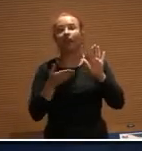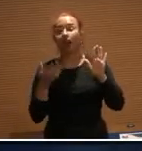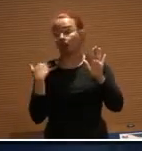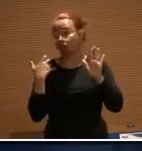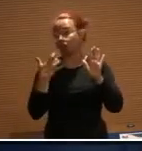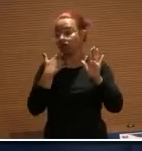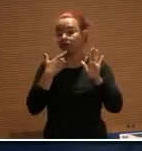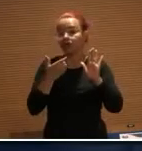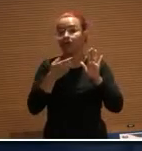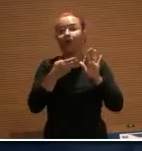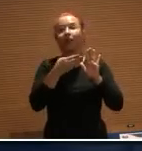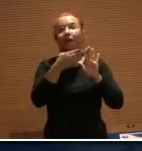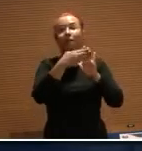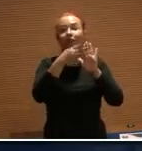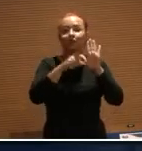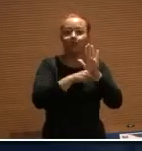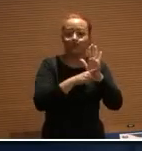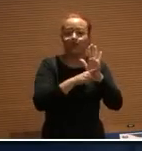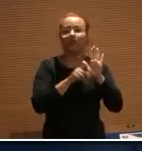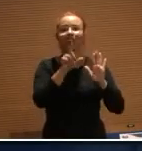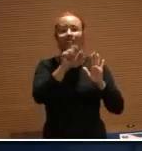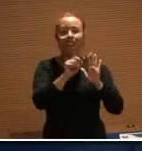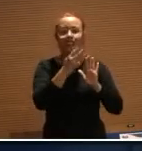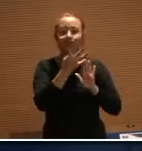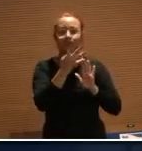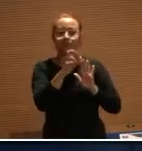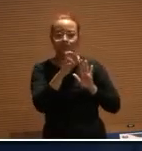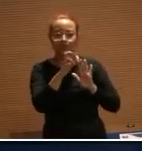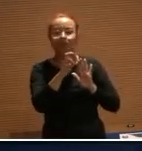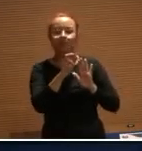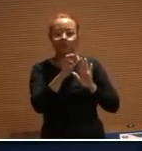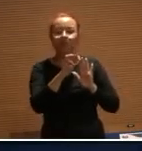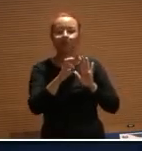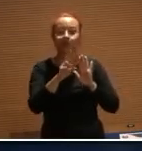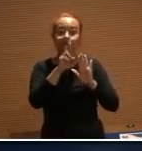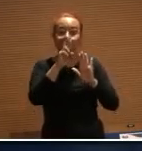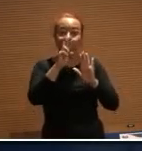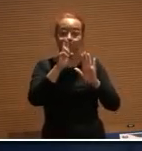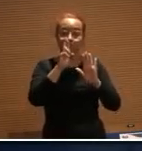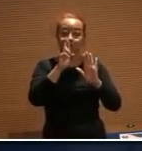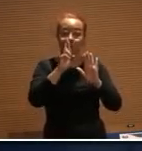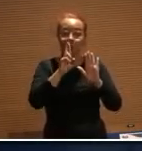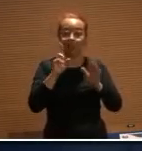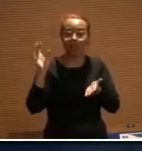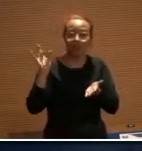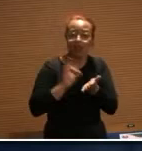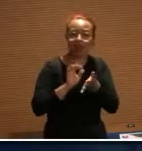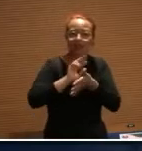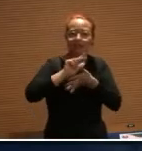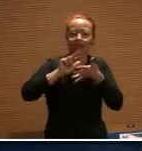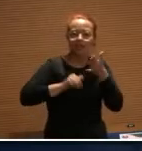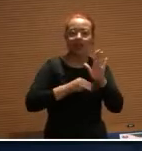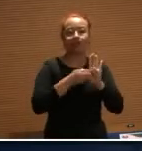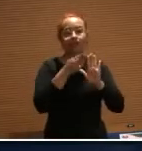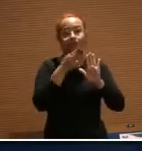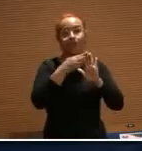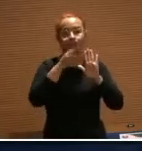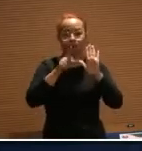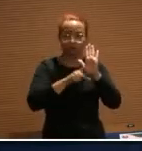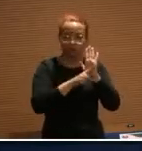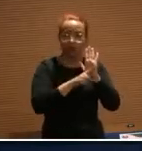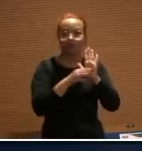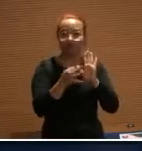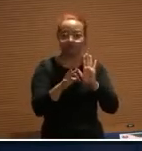recente, a medida provisória 1045, trazendo realidades diferentes em uma própria medida provisória, ela